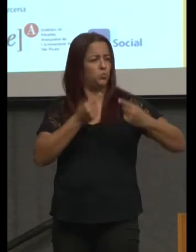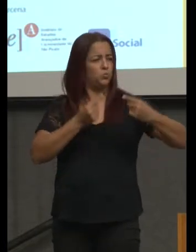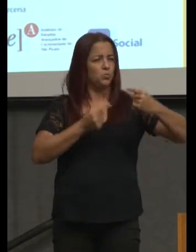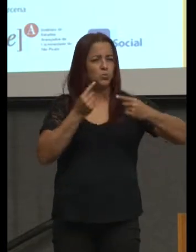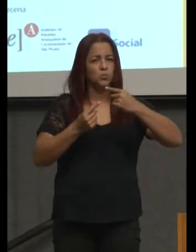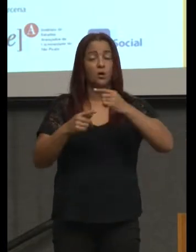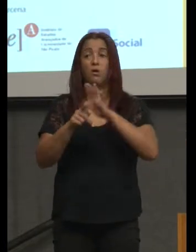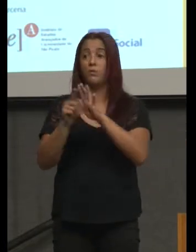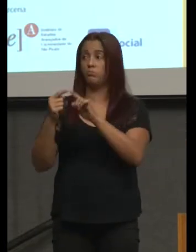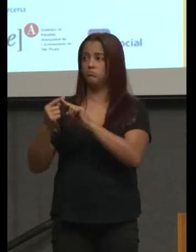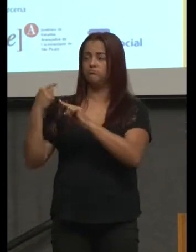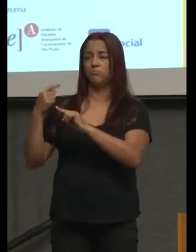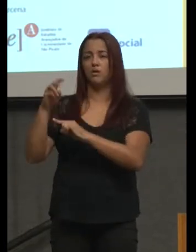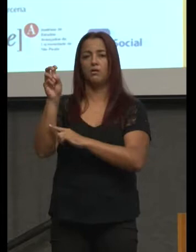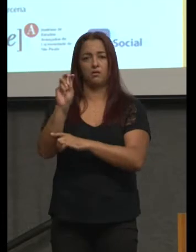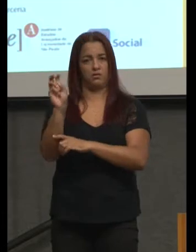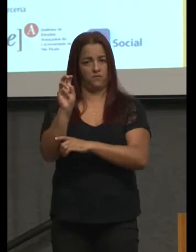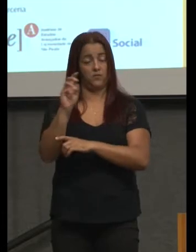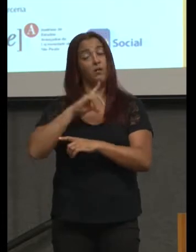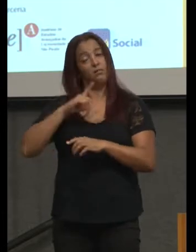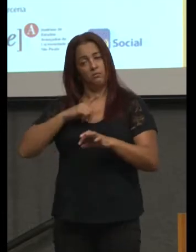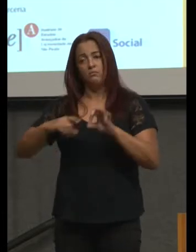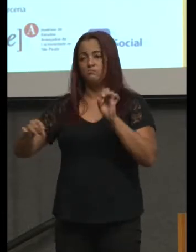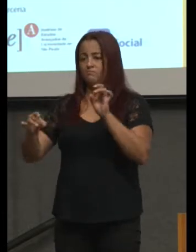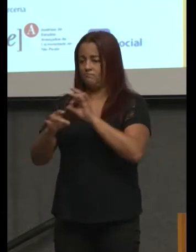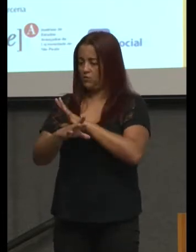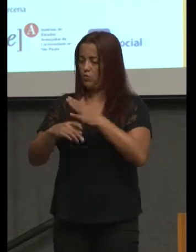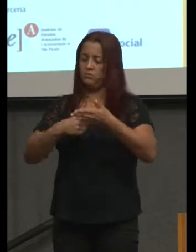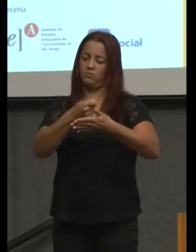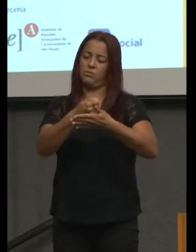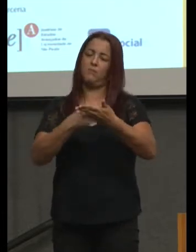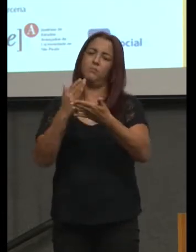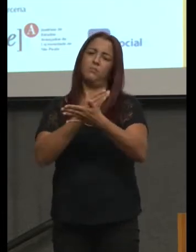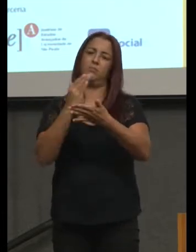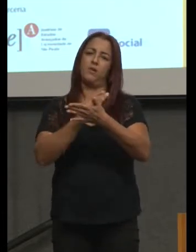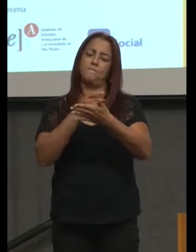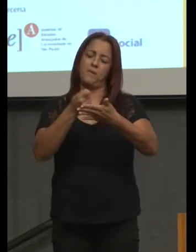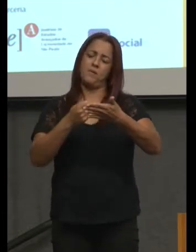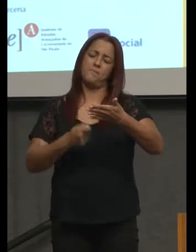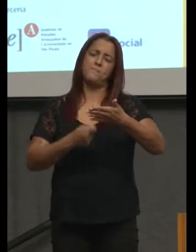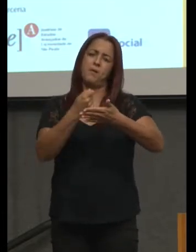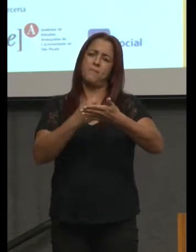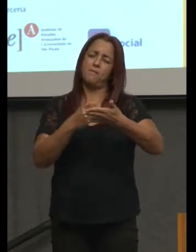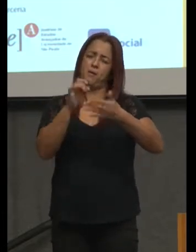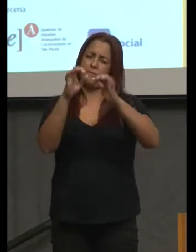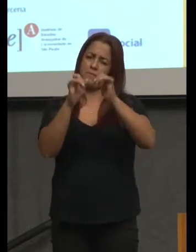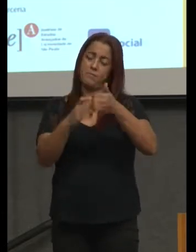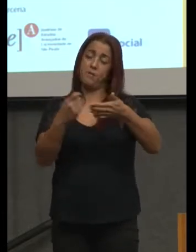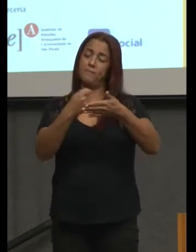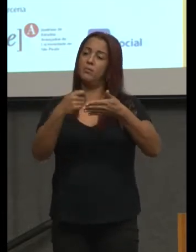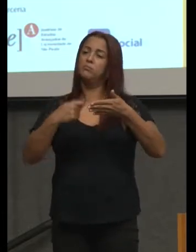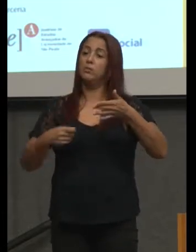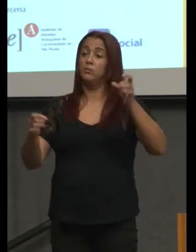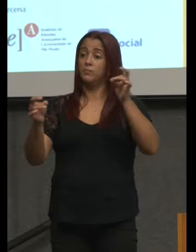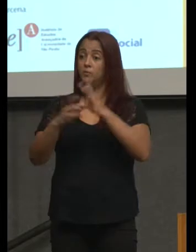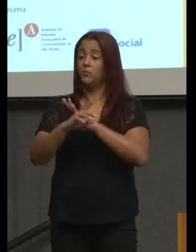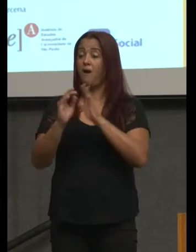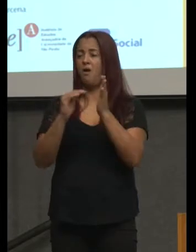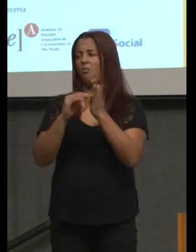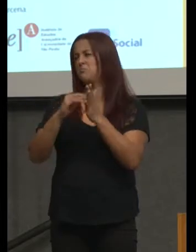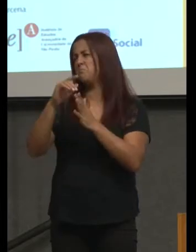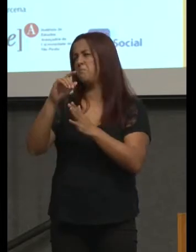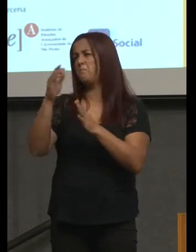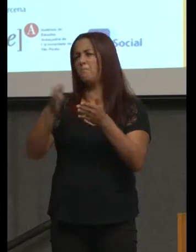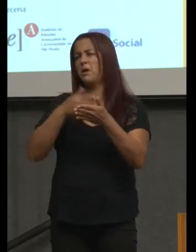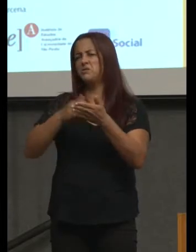Nos ocorreu produzir um livrinho de até 100 páginas que tivesse esses elementos seguidos da